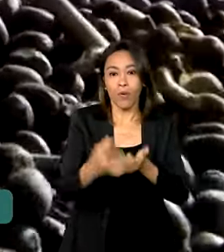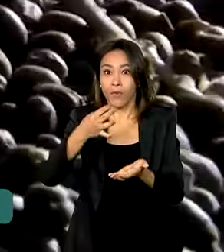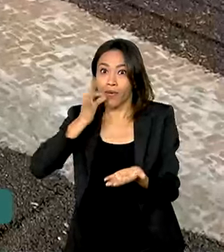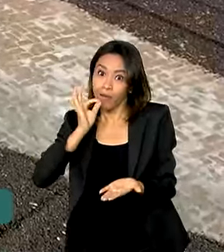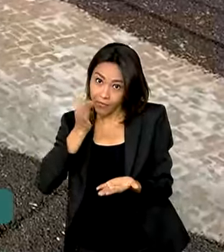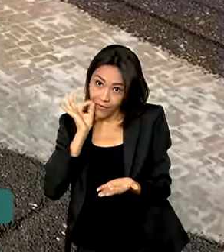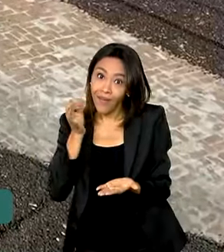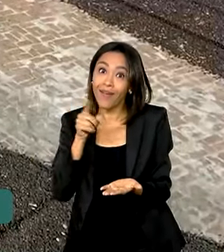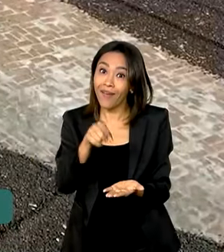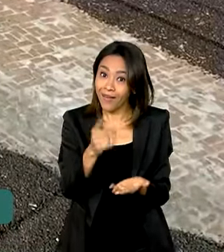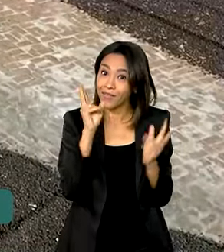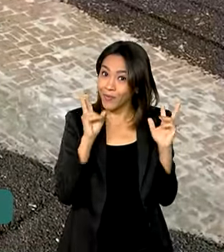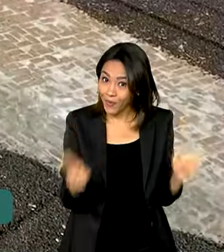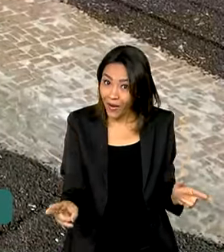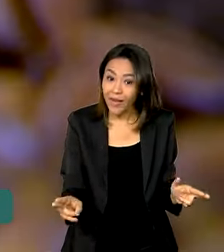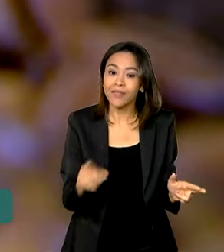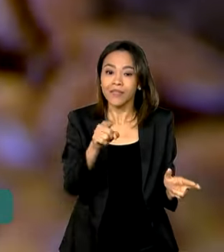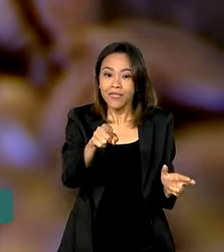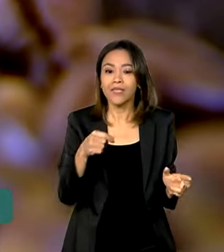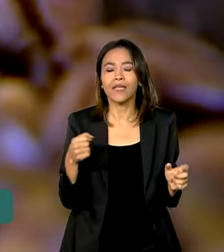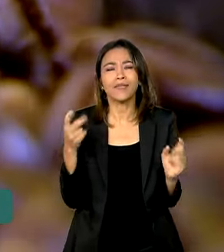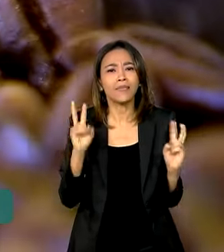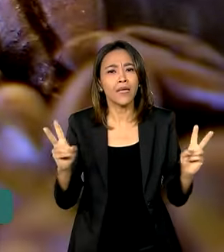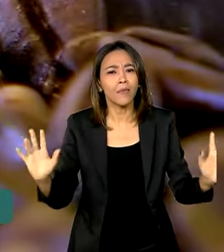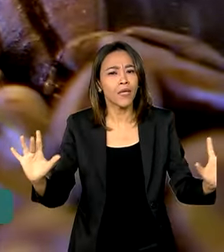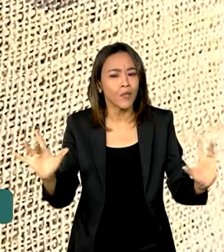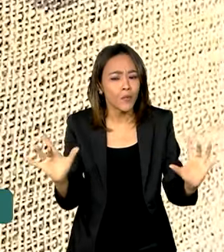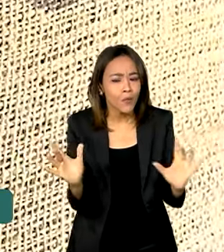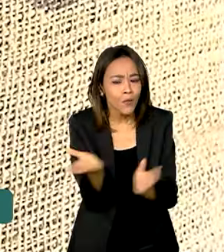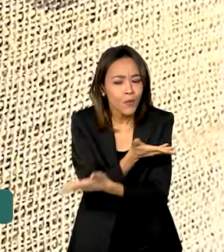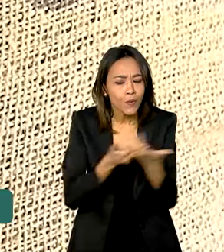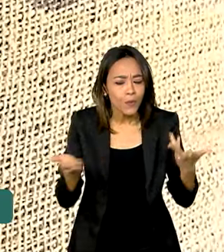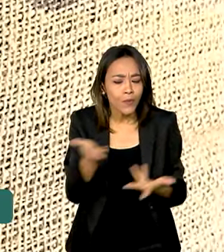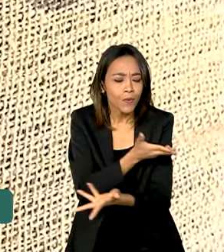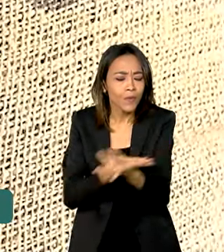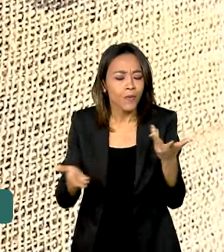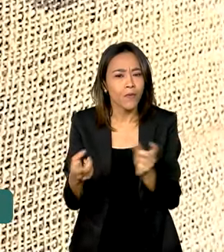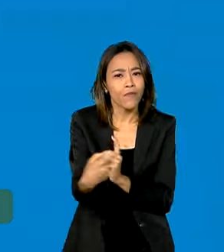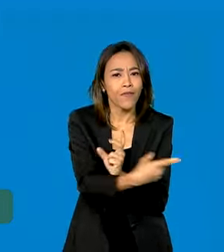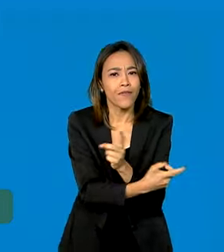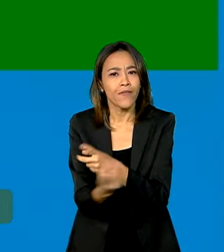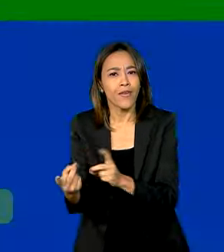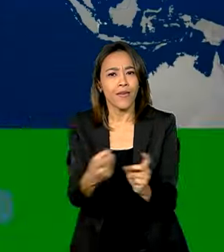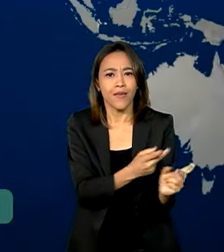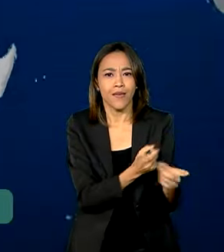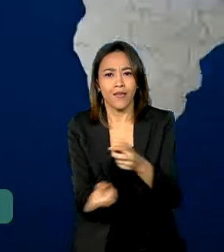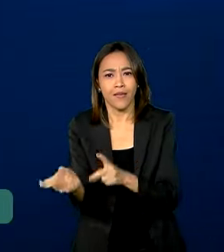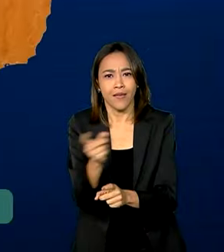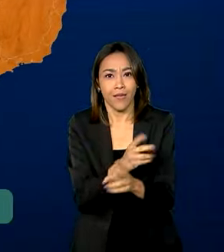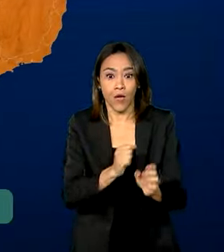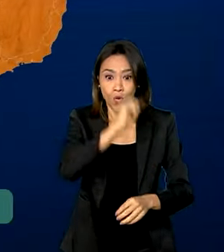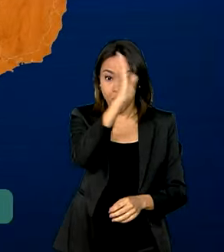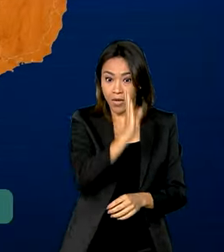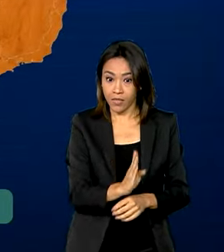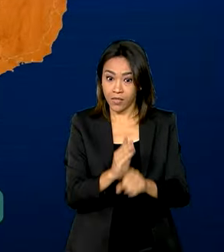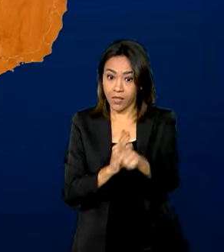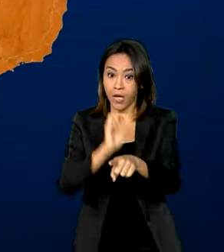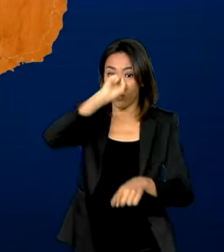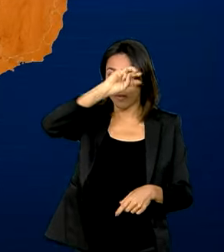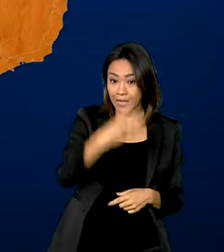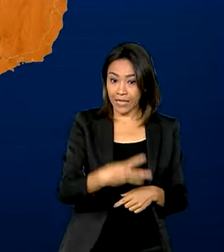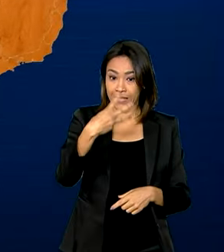E tem cada vez mais buscado estreitar as relações diplomáticas e comerciais. O Brasil é o terceiro maior